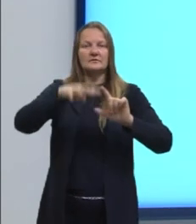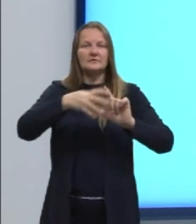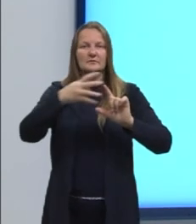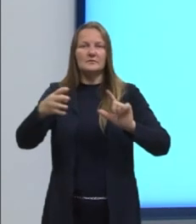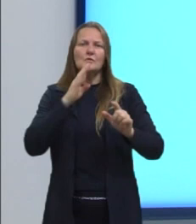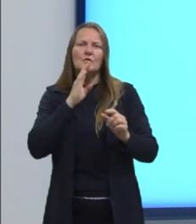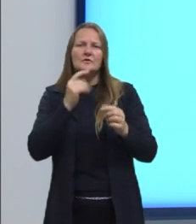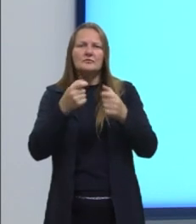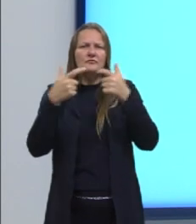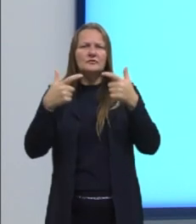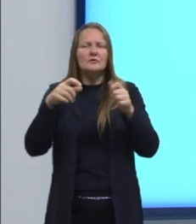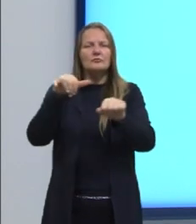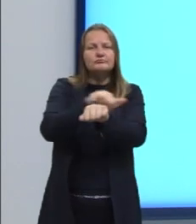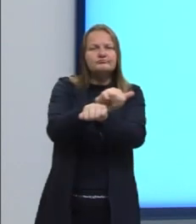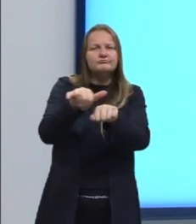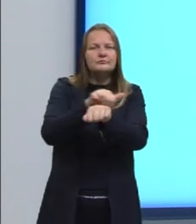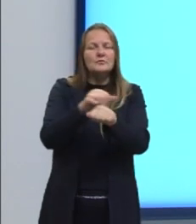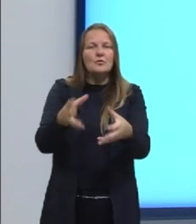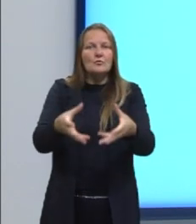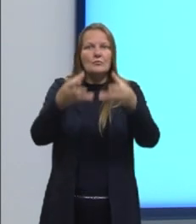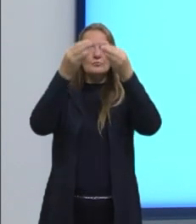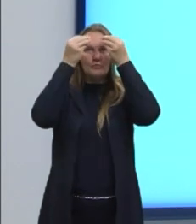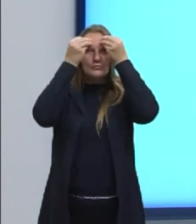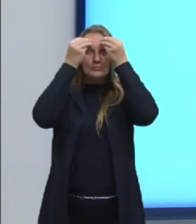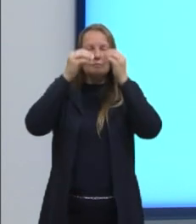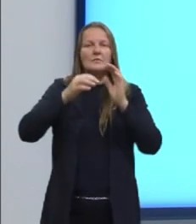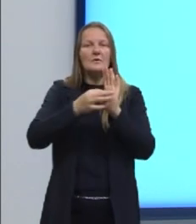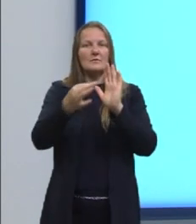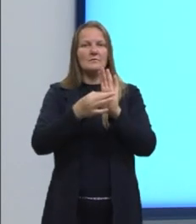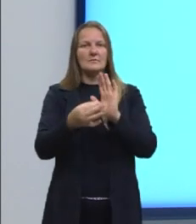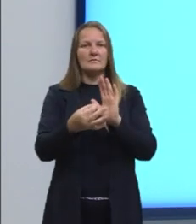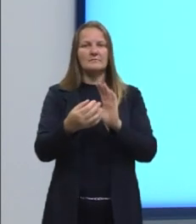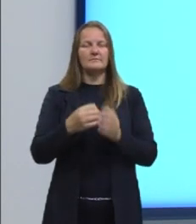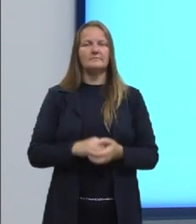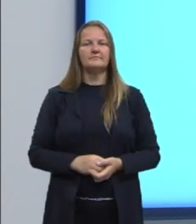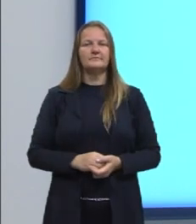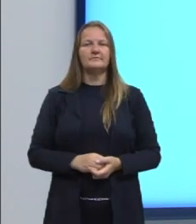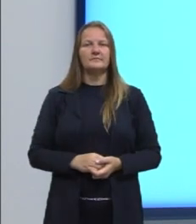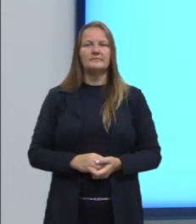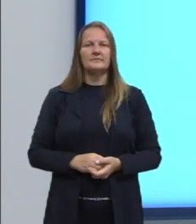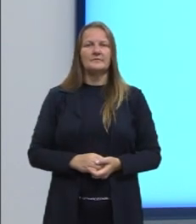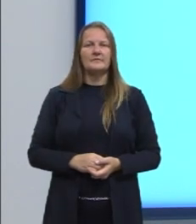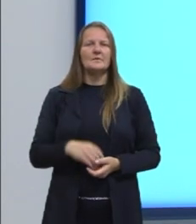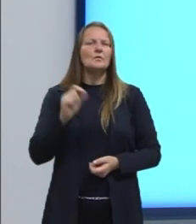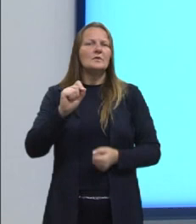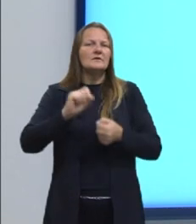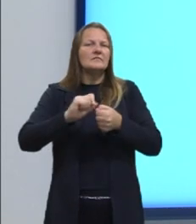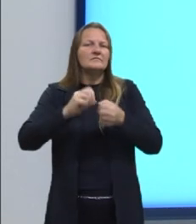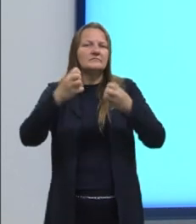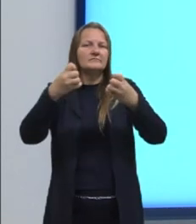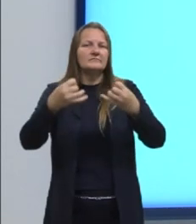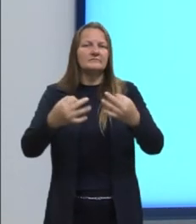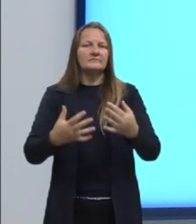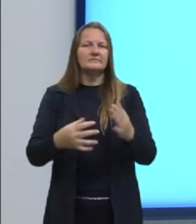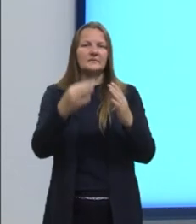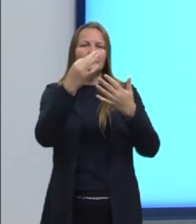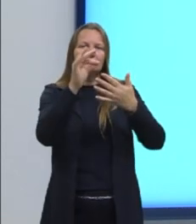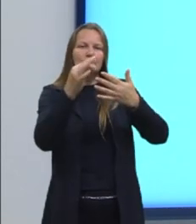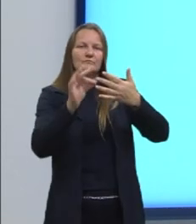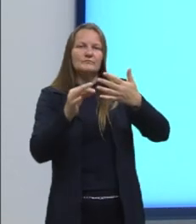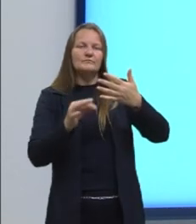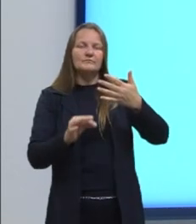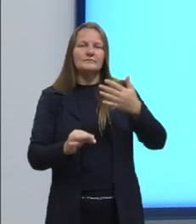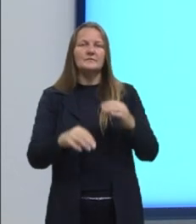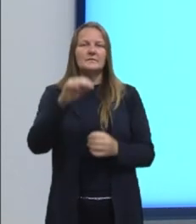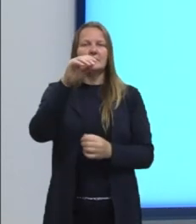como um recurso para a construção de argumentos. O que que nós estamos aqui, então, no nosso checklist? Existe